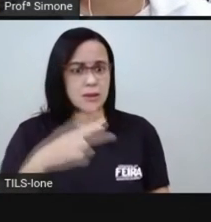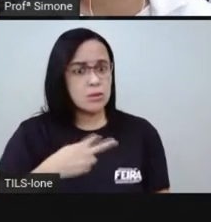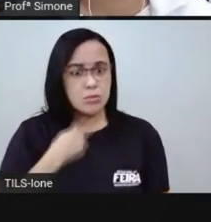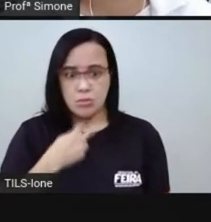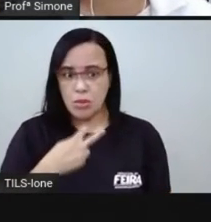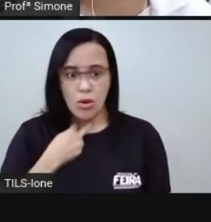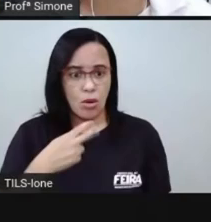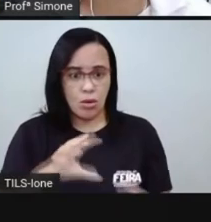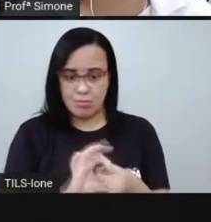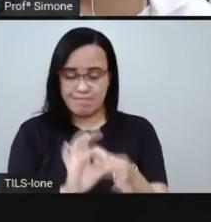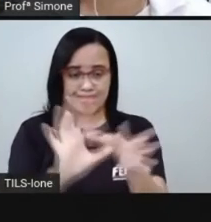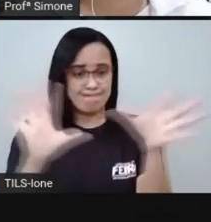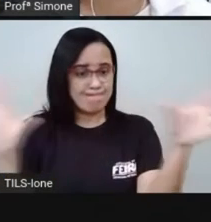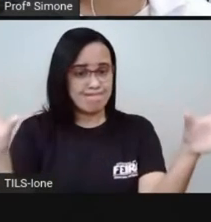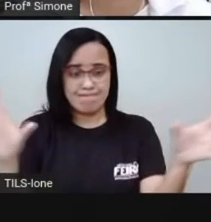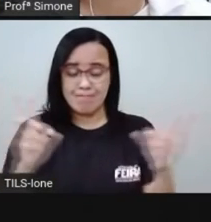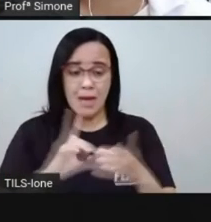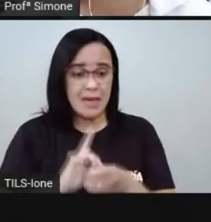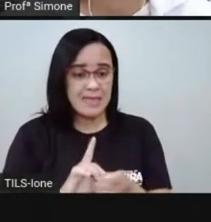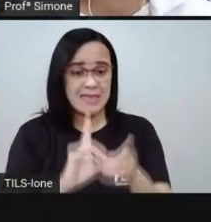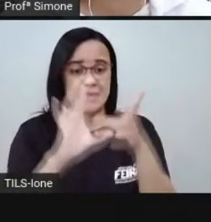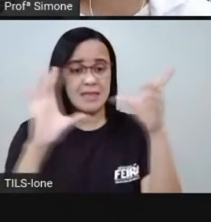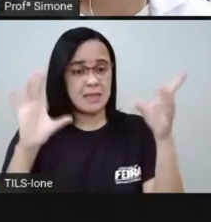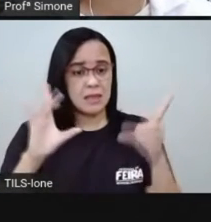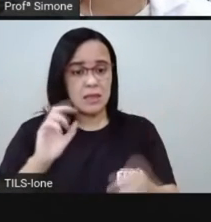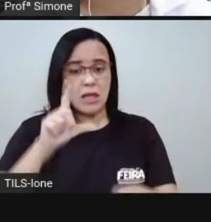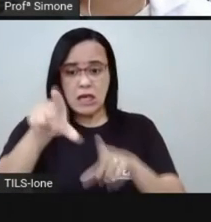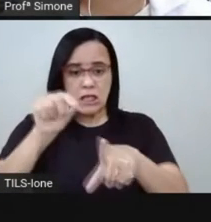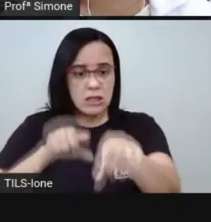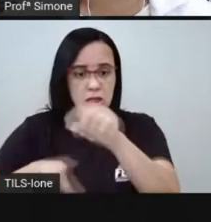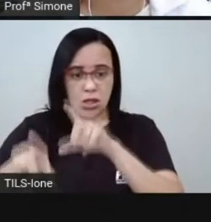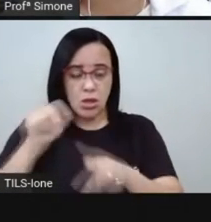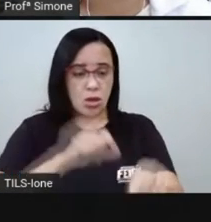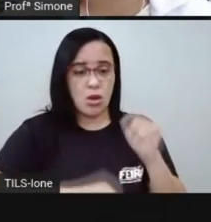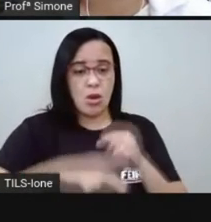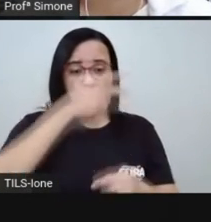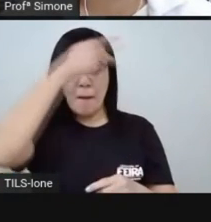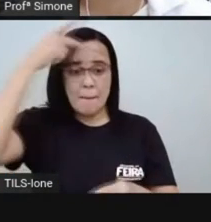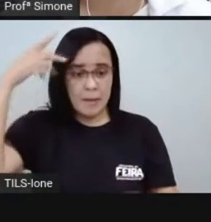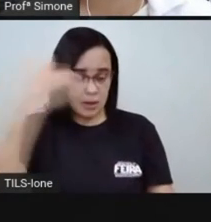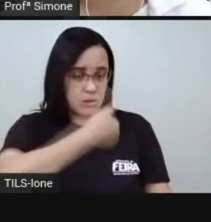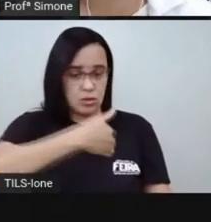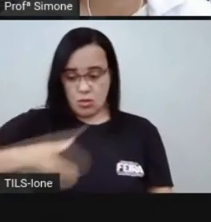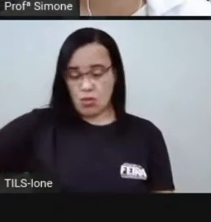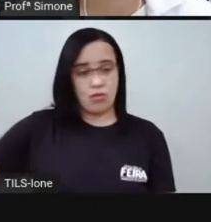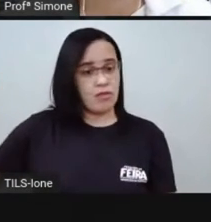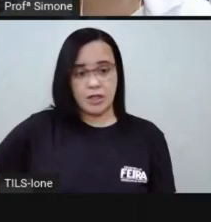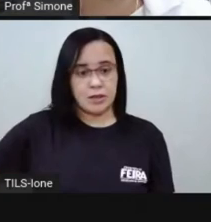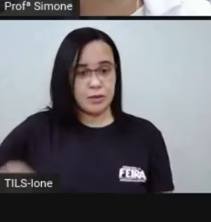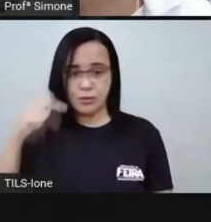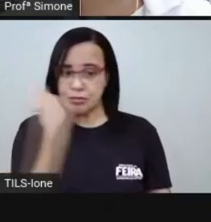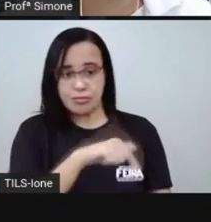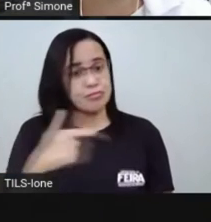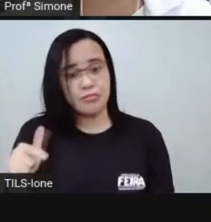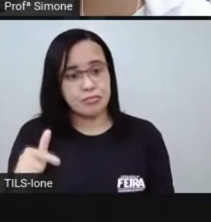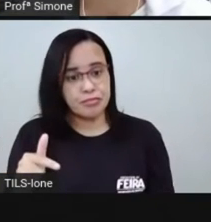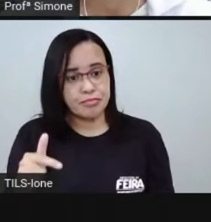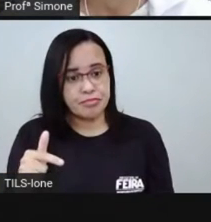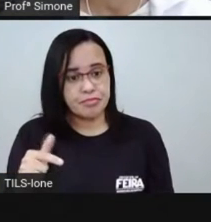fazer o que os militares chamaram de transição gradual, lenta e segura.